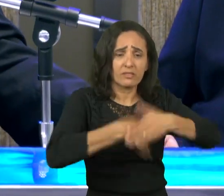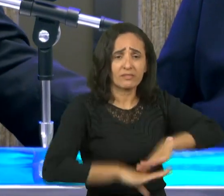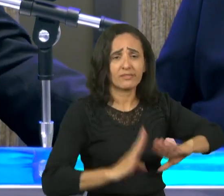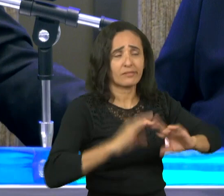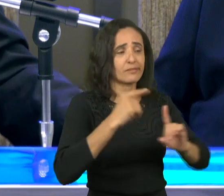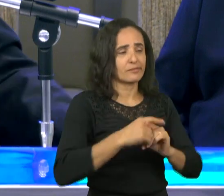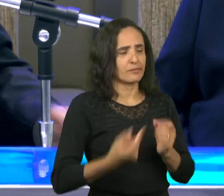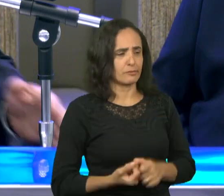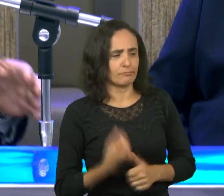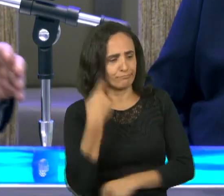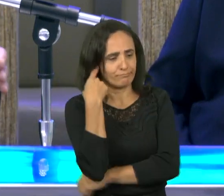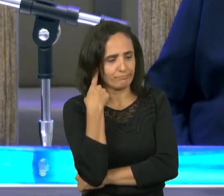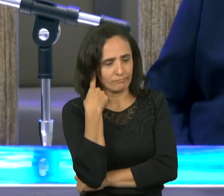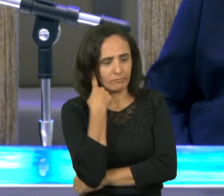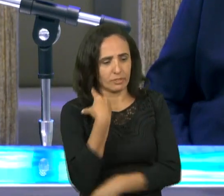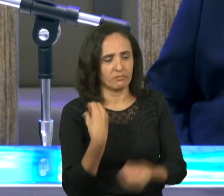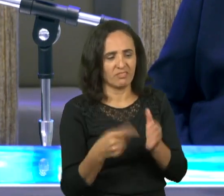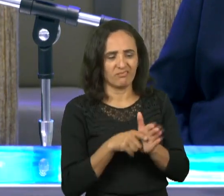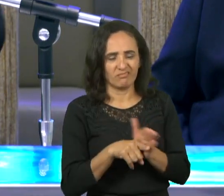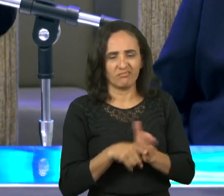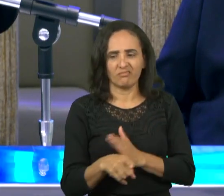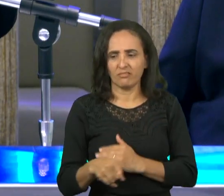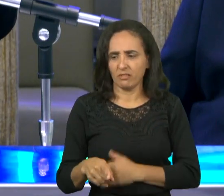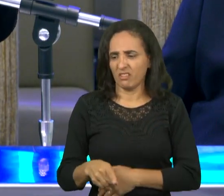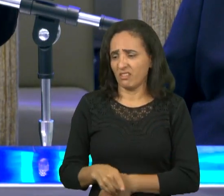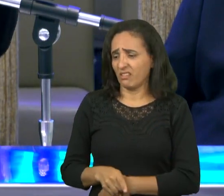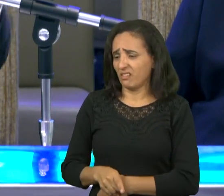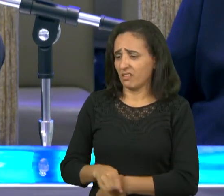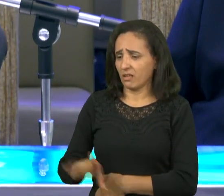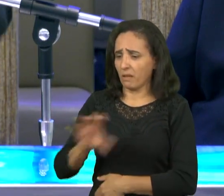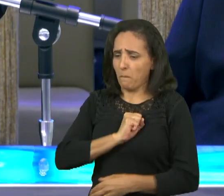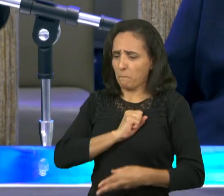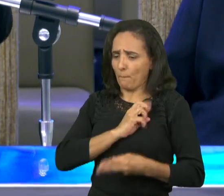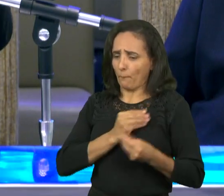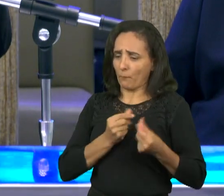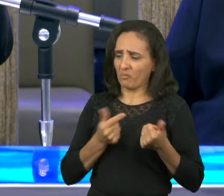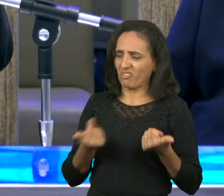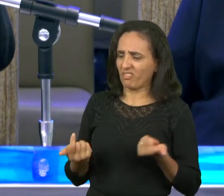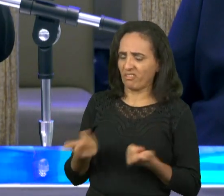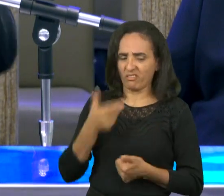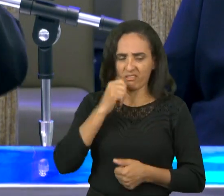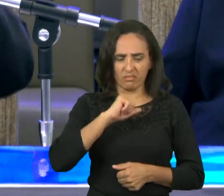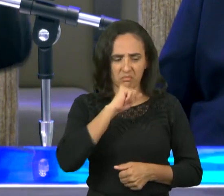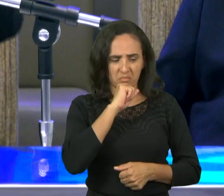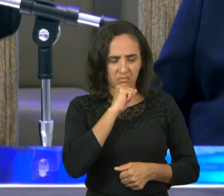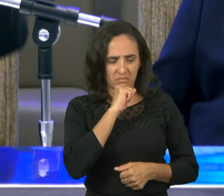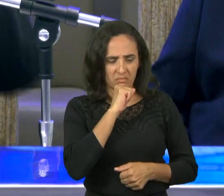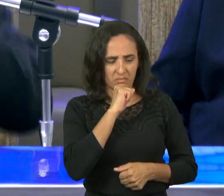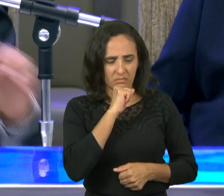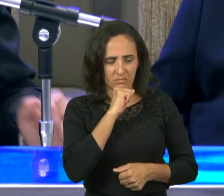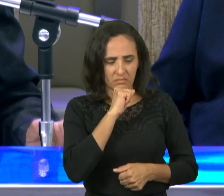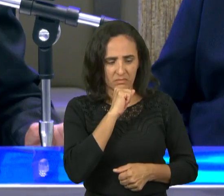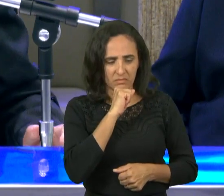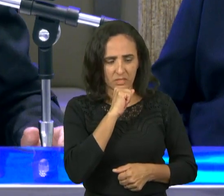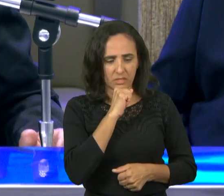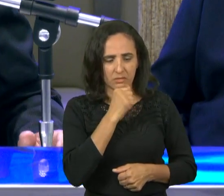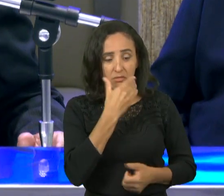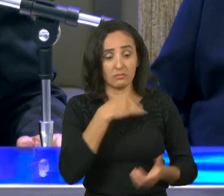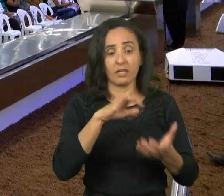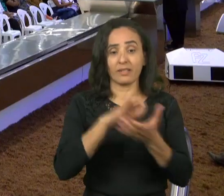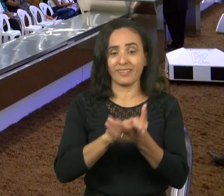você analisa e vê a mulher dizer não amo mais ela o marido não amo mais ela não é isso não é tudo egoísmo